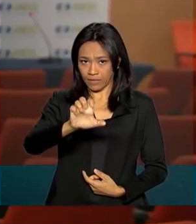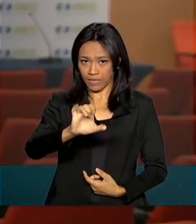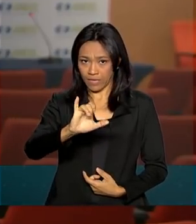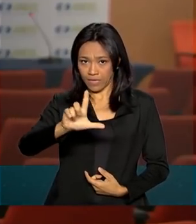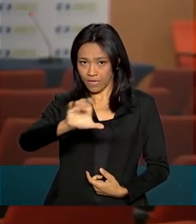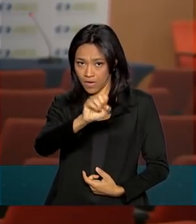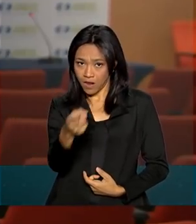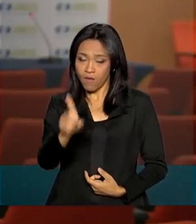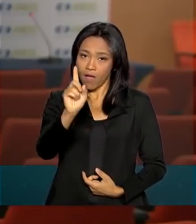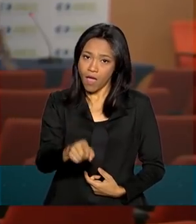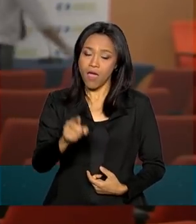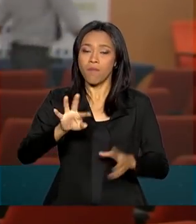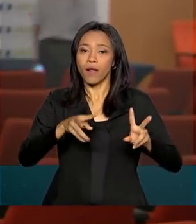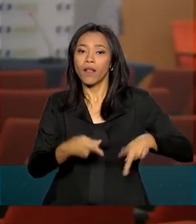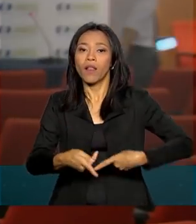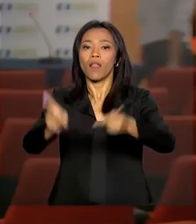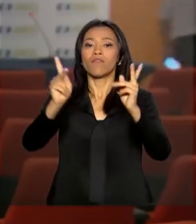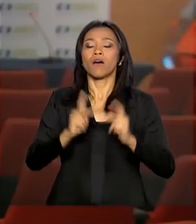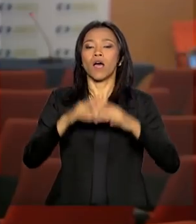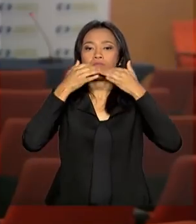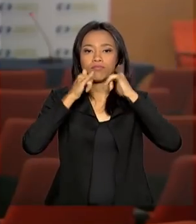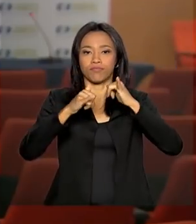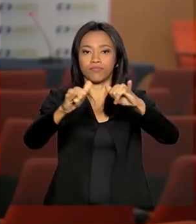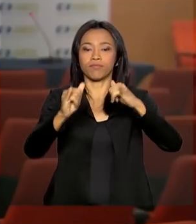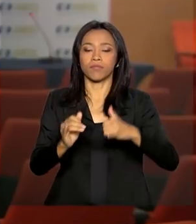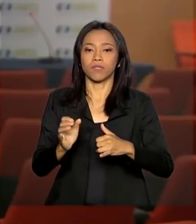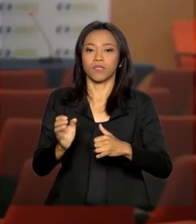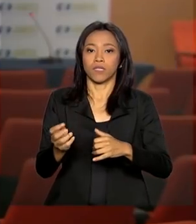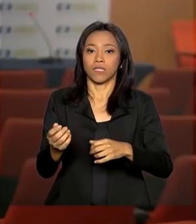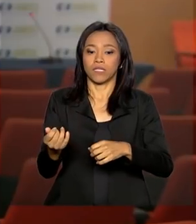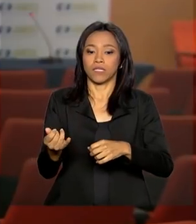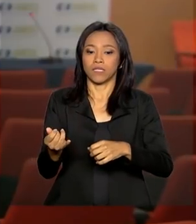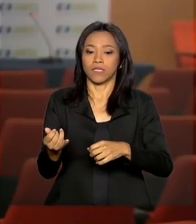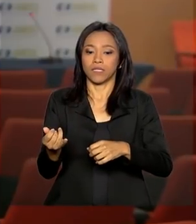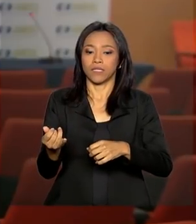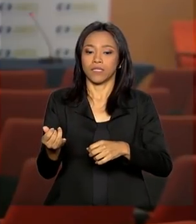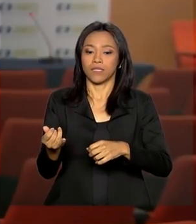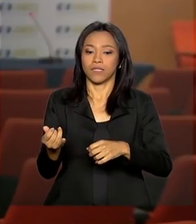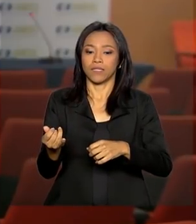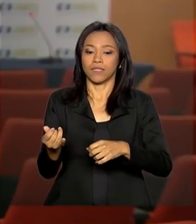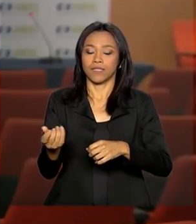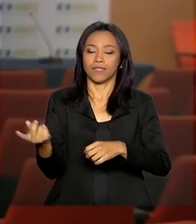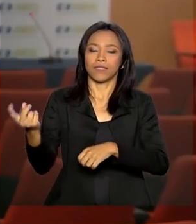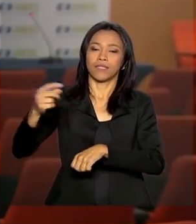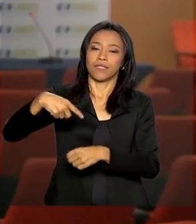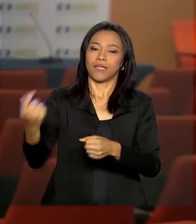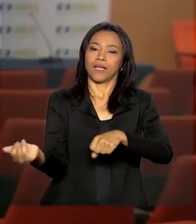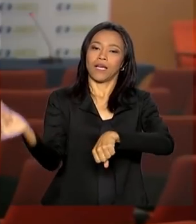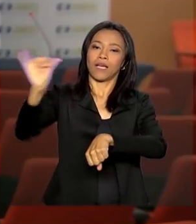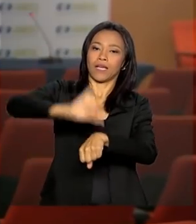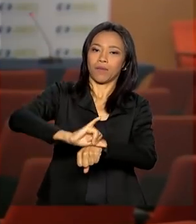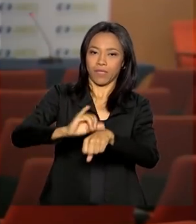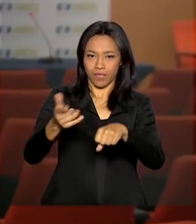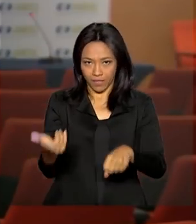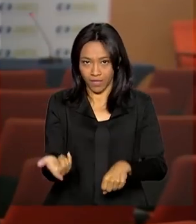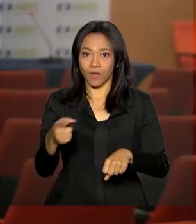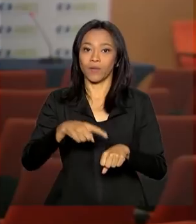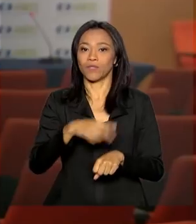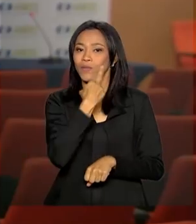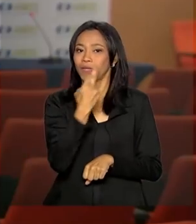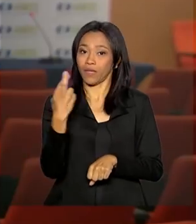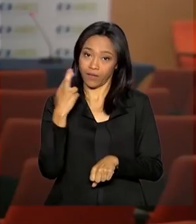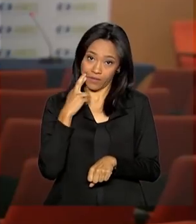de energia na cidade de Roraima, na cidade de Boa Vista, perdão, capital de Roraima, e outras